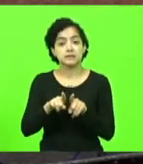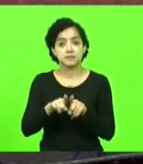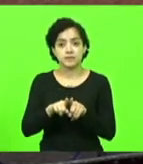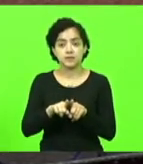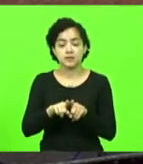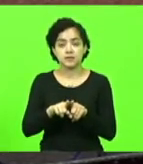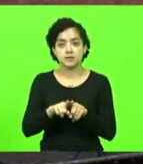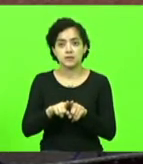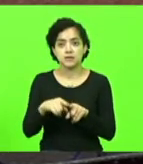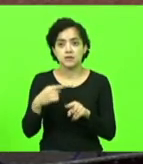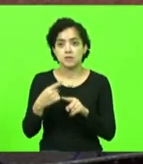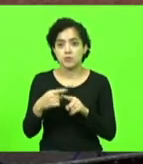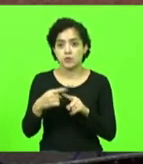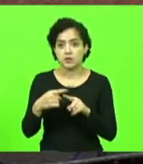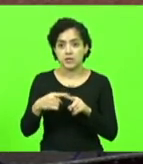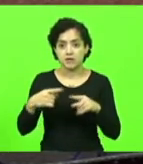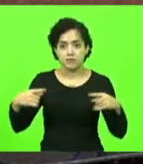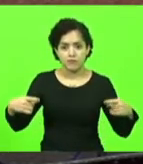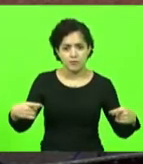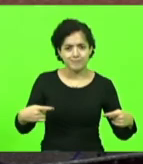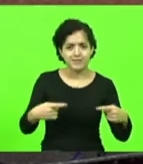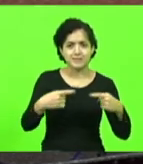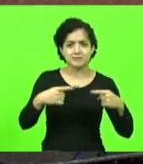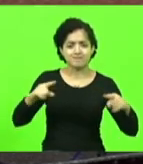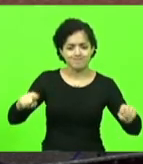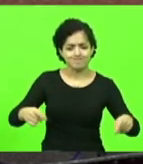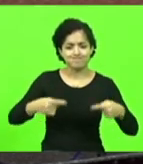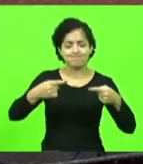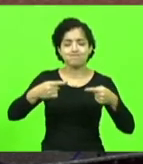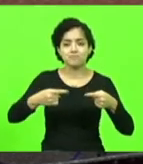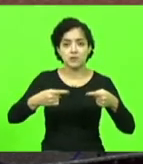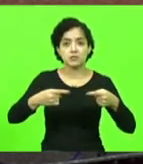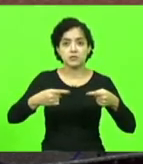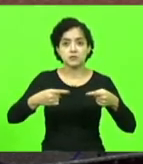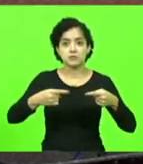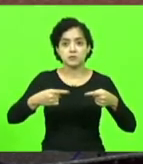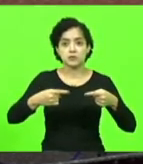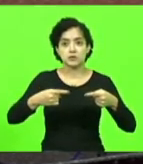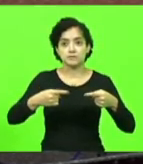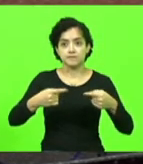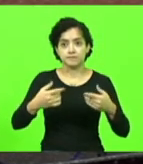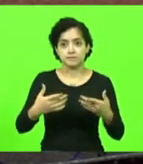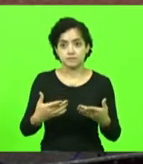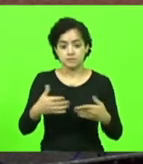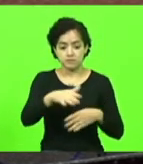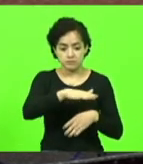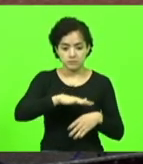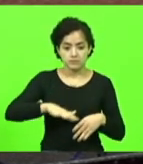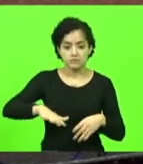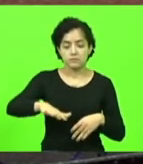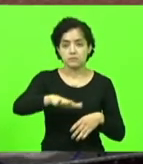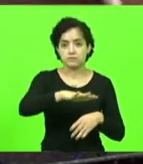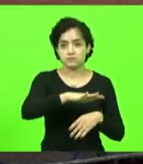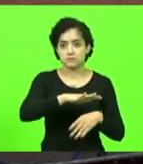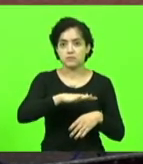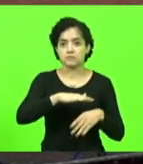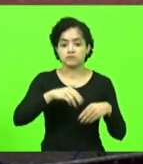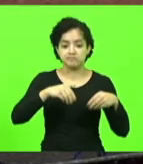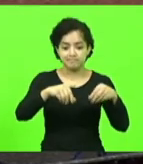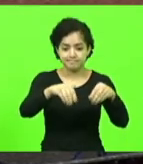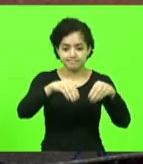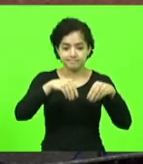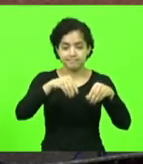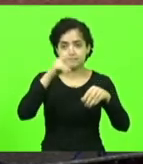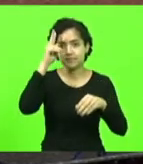uma disputa, como disse aqui o deputado Sareta, por um espaço territorial, muito bem